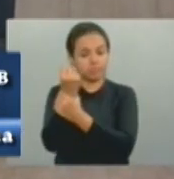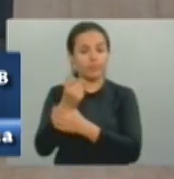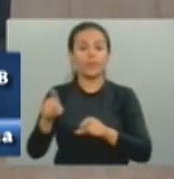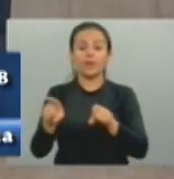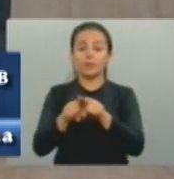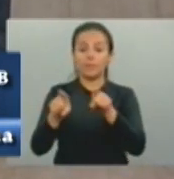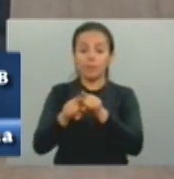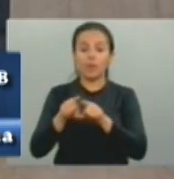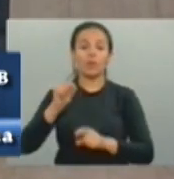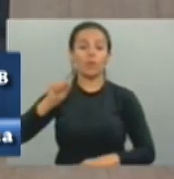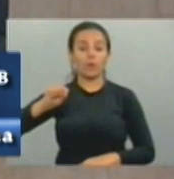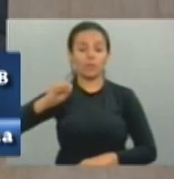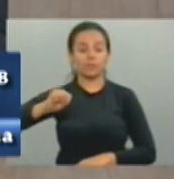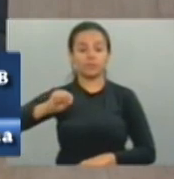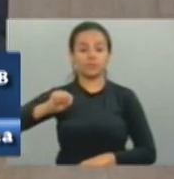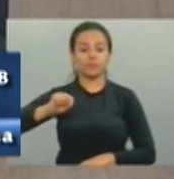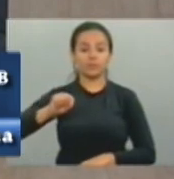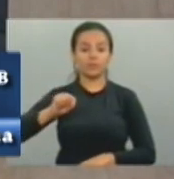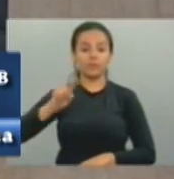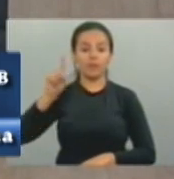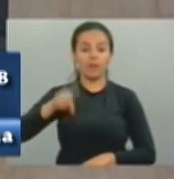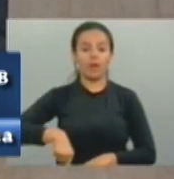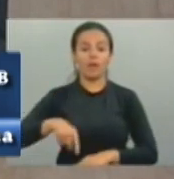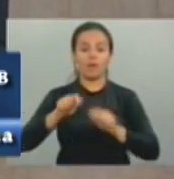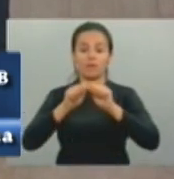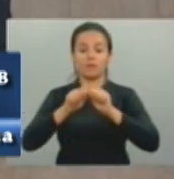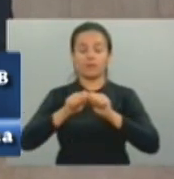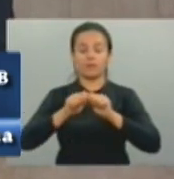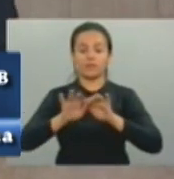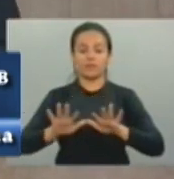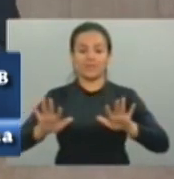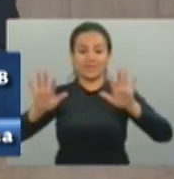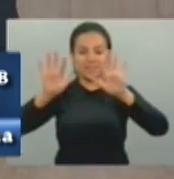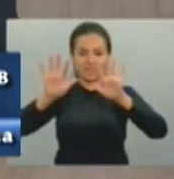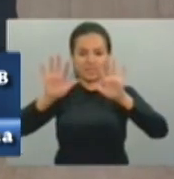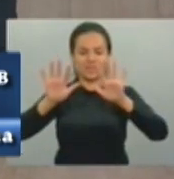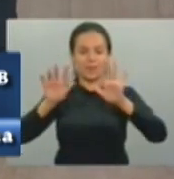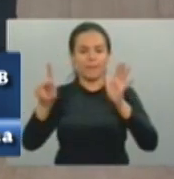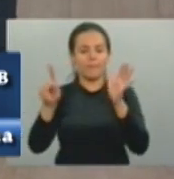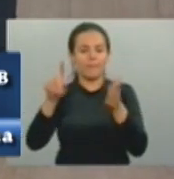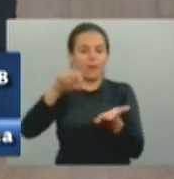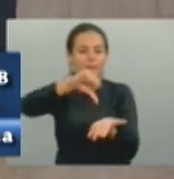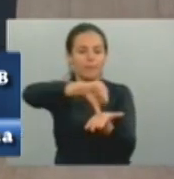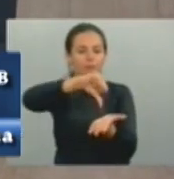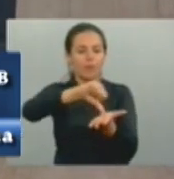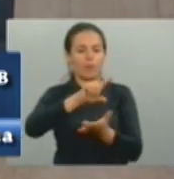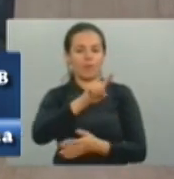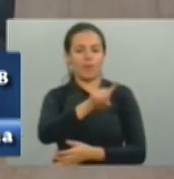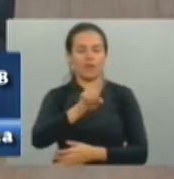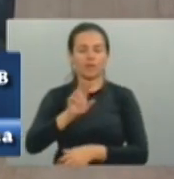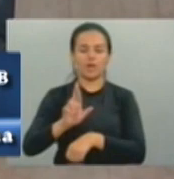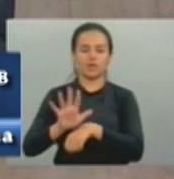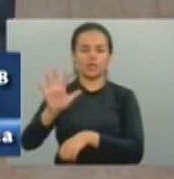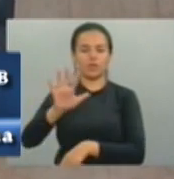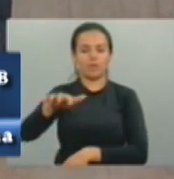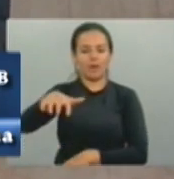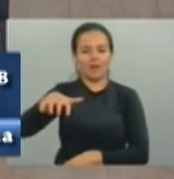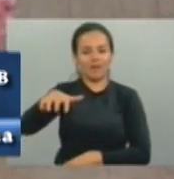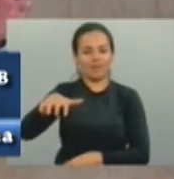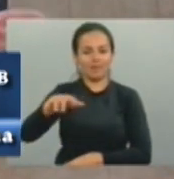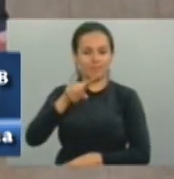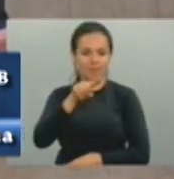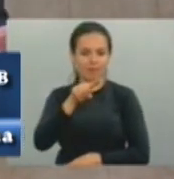polo avançado da Universidade Federal do Cariri, para Lavras da Mangabeira, faltando apenas